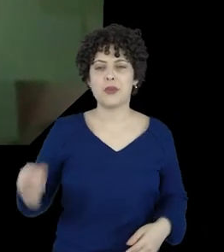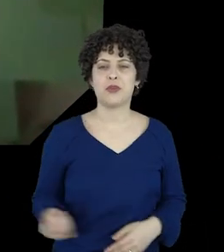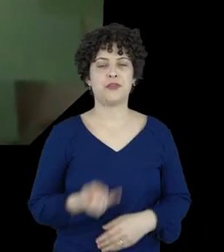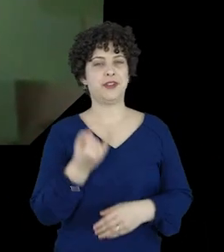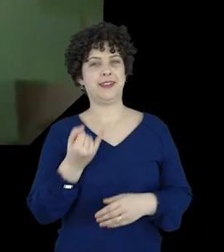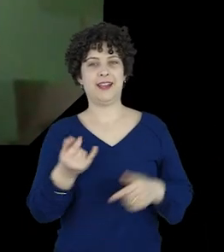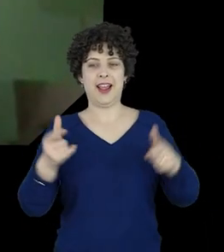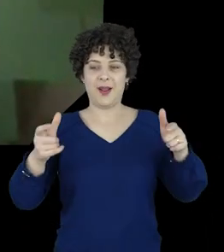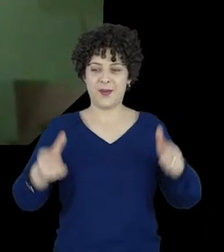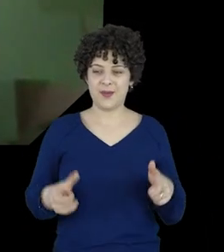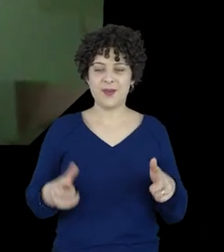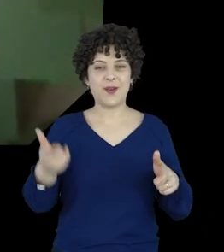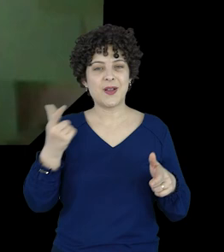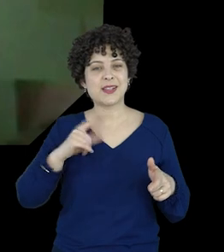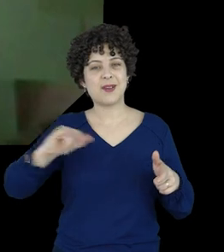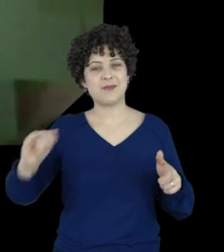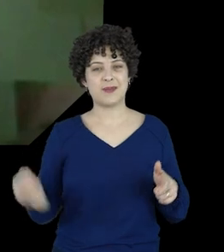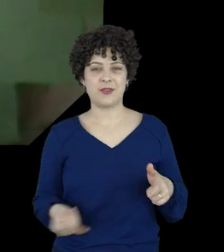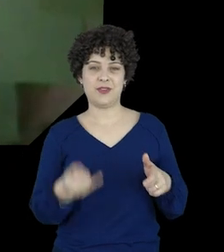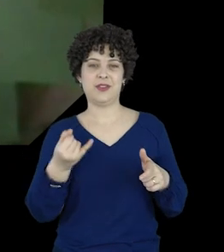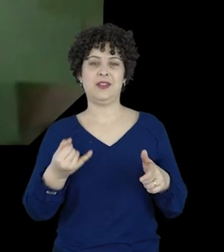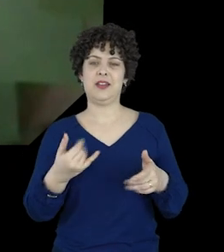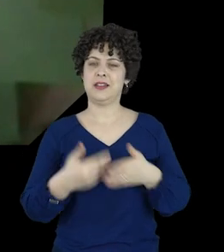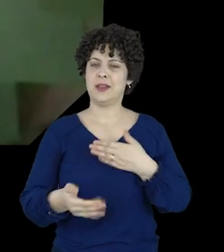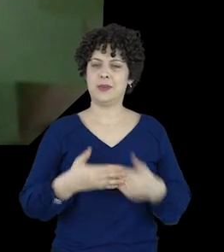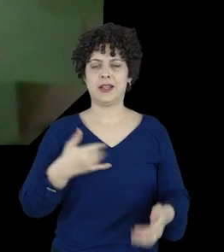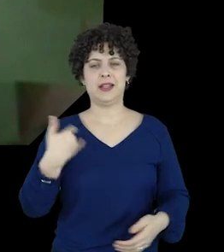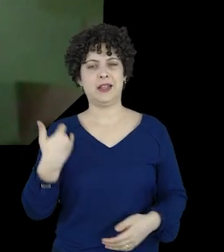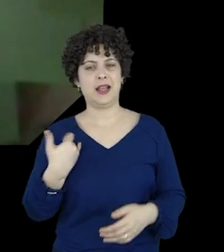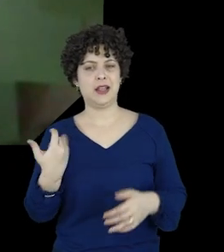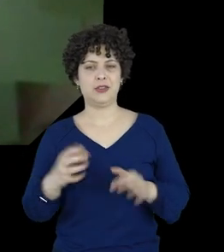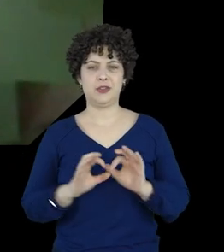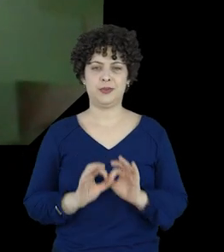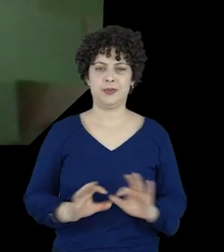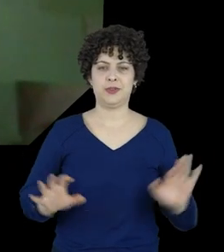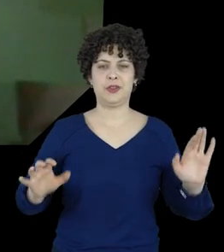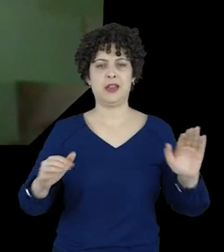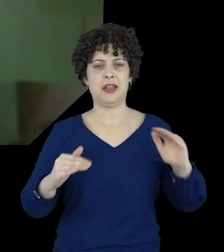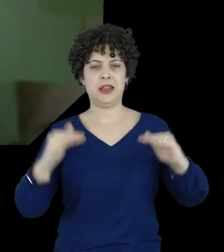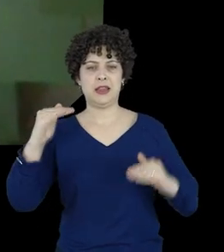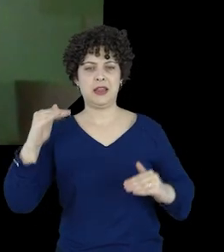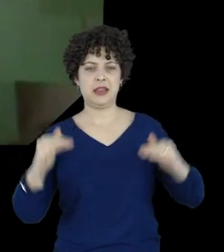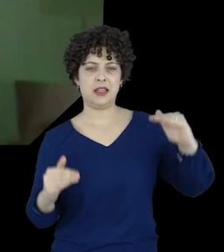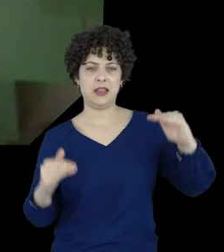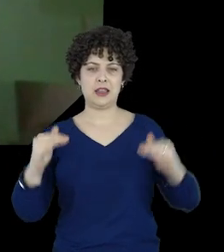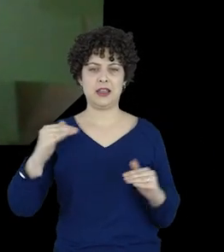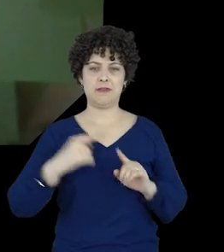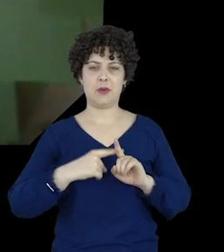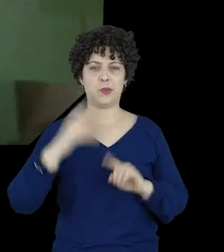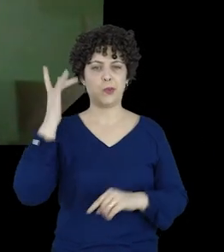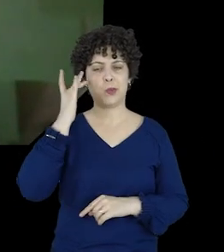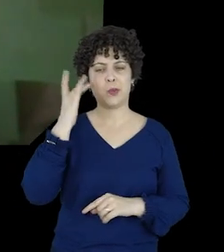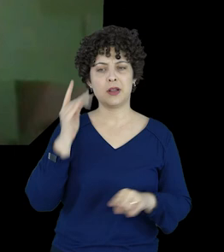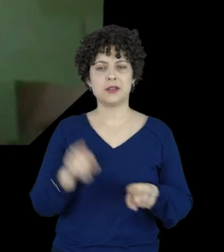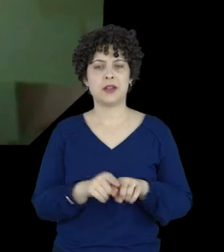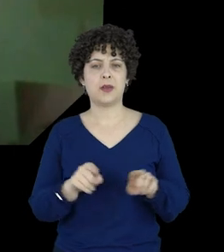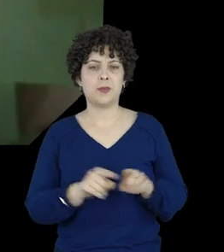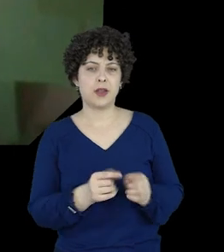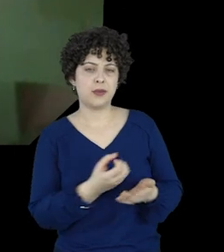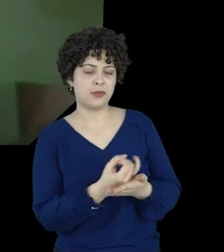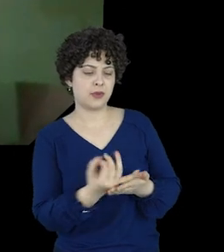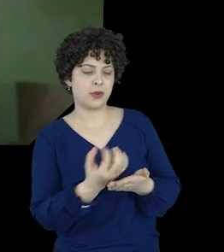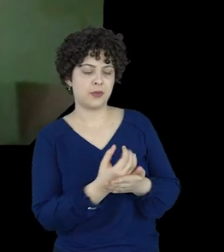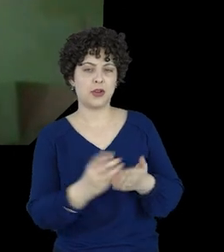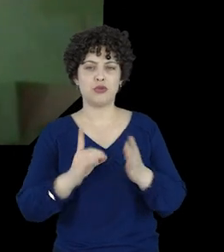aproveitem ao máximo seu espaço independentemente da idade, do nível de maturidade, do nível de